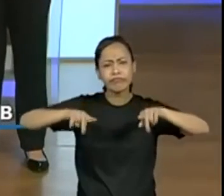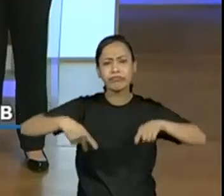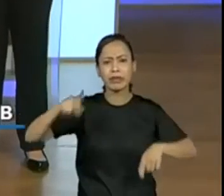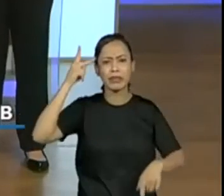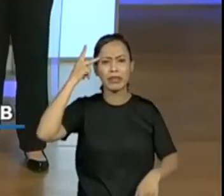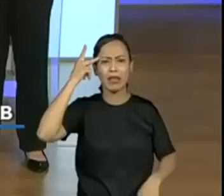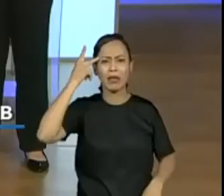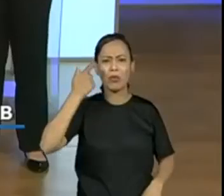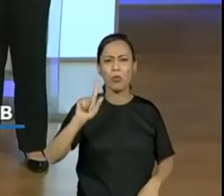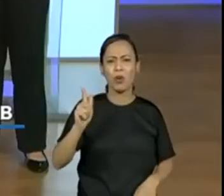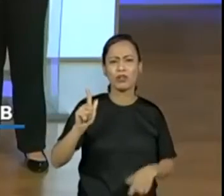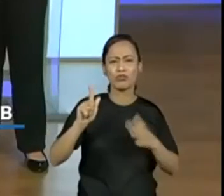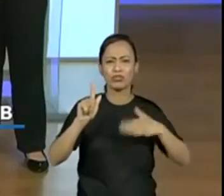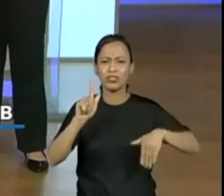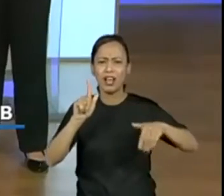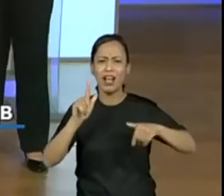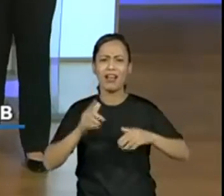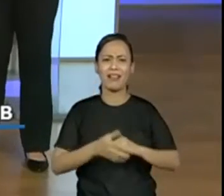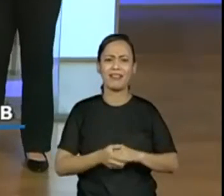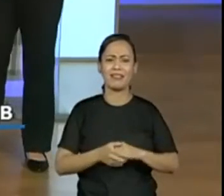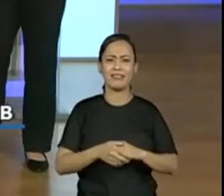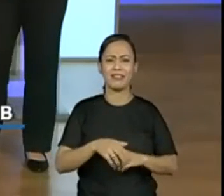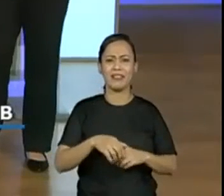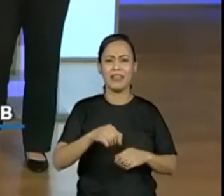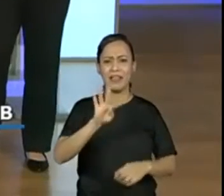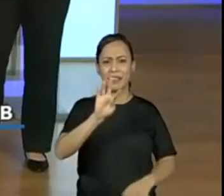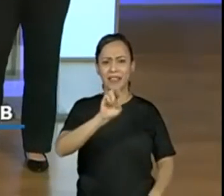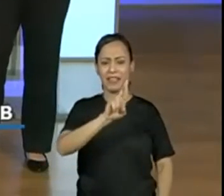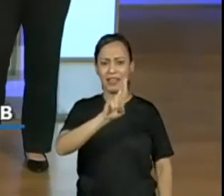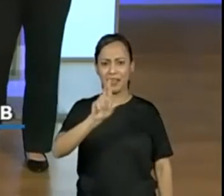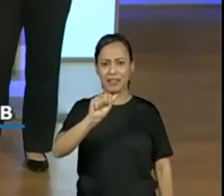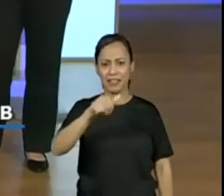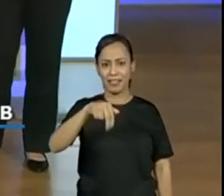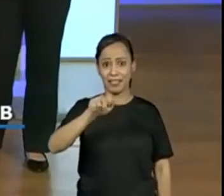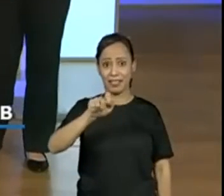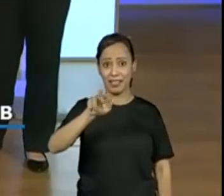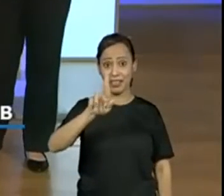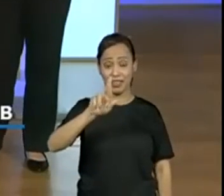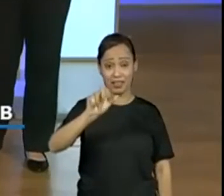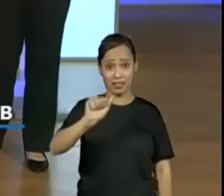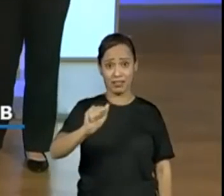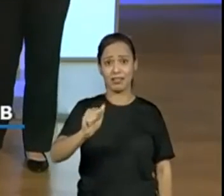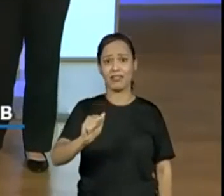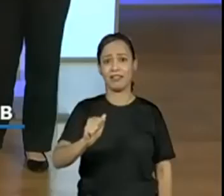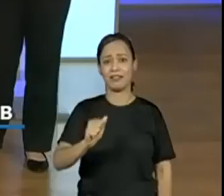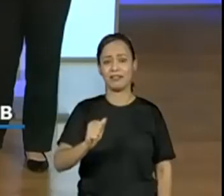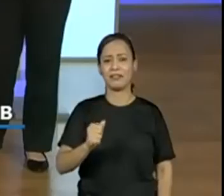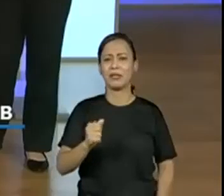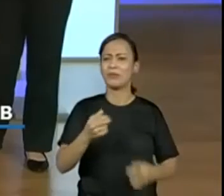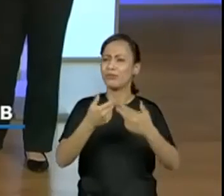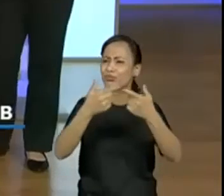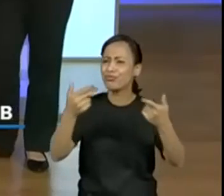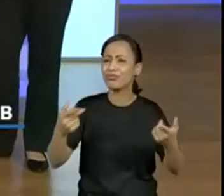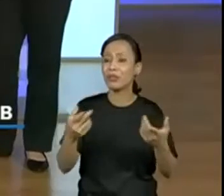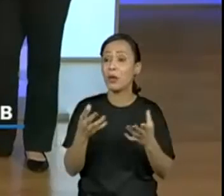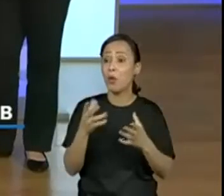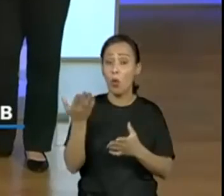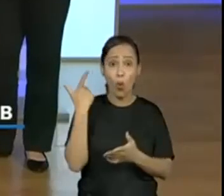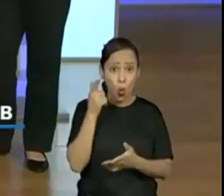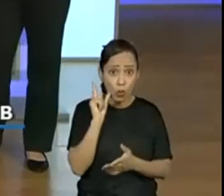do Guarujá. Eles estão falando um bom dia e sabe, Prô, deixa eu te falar que teve uma professora ali, eu não consegui ler o nome,